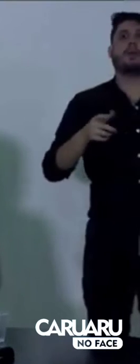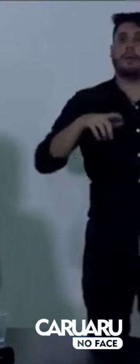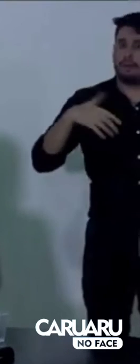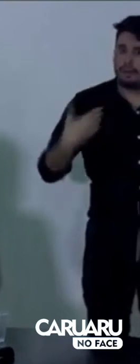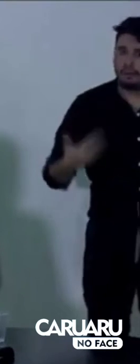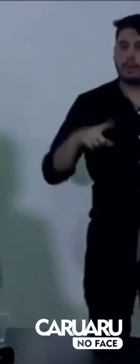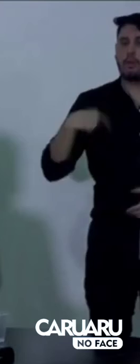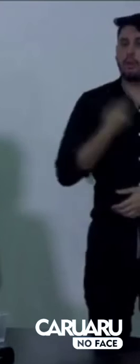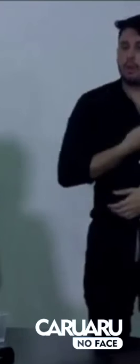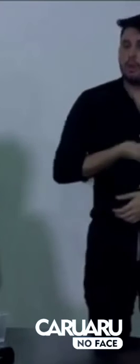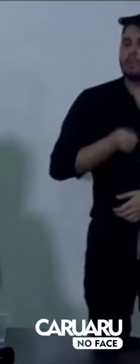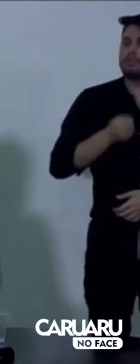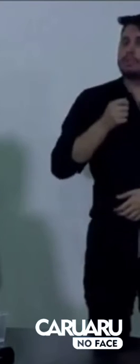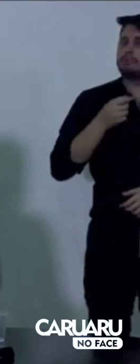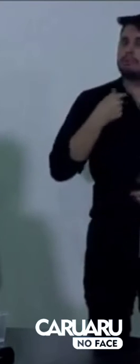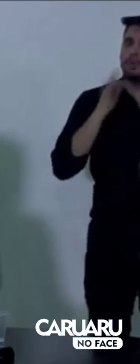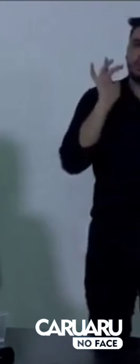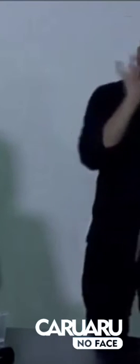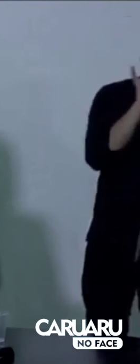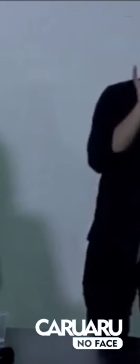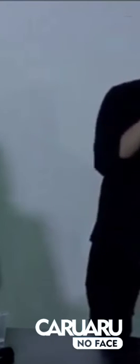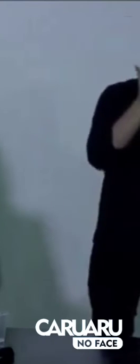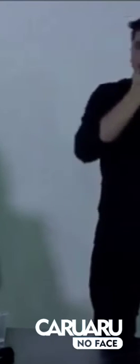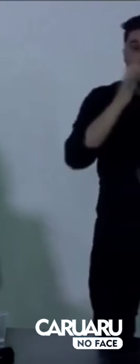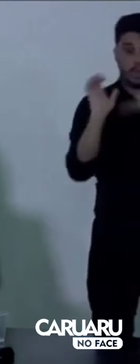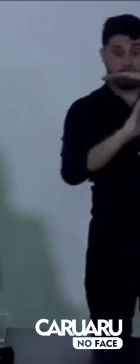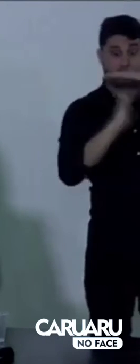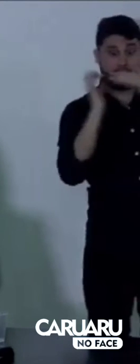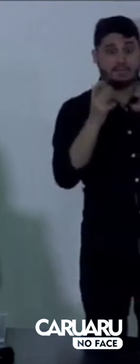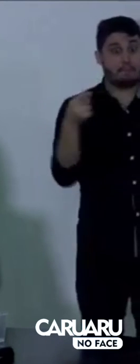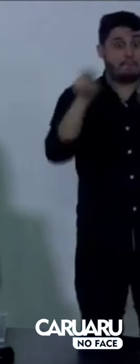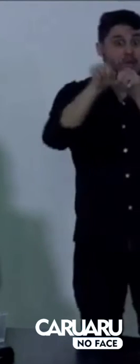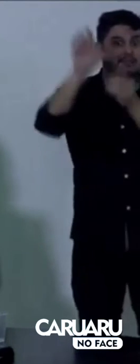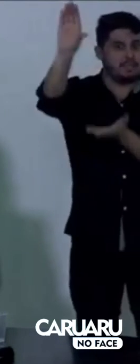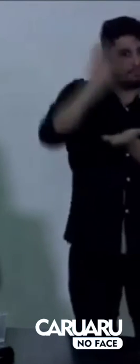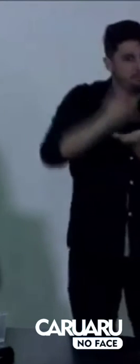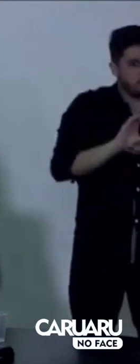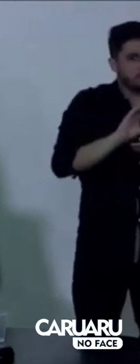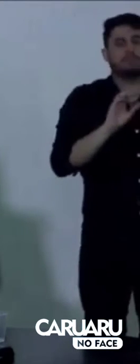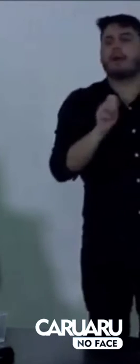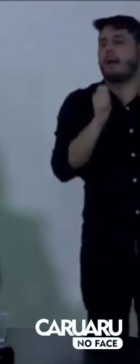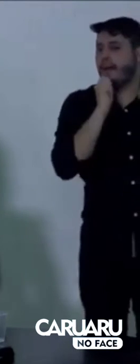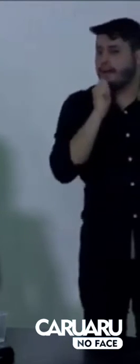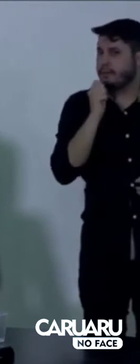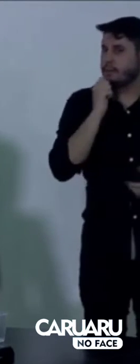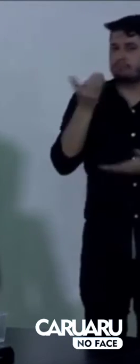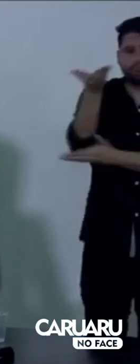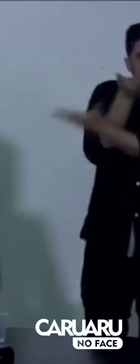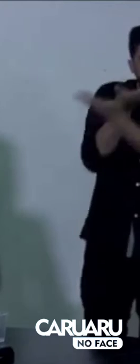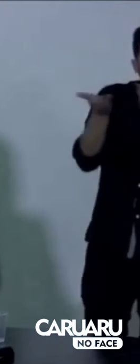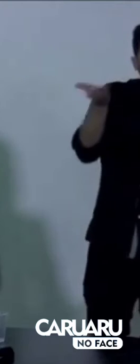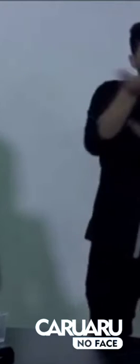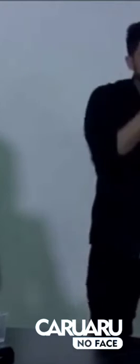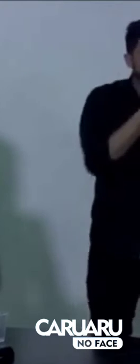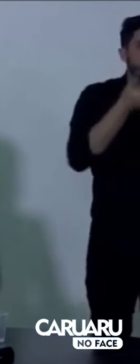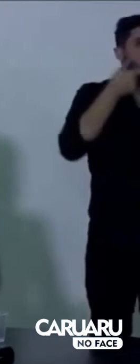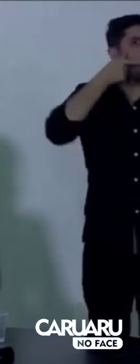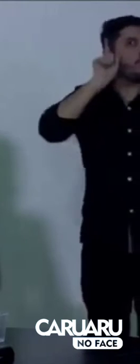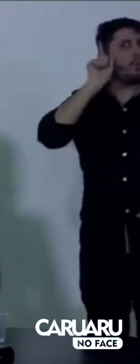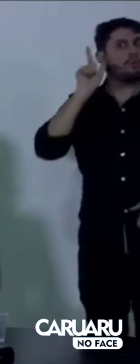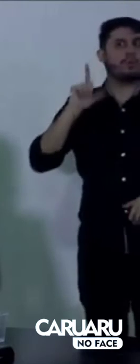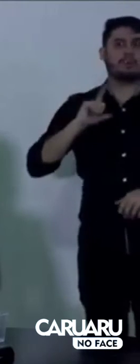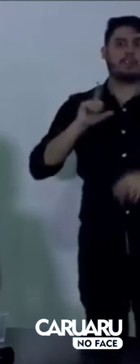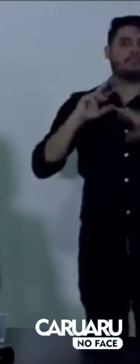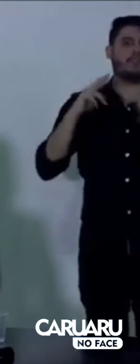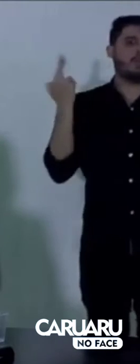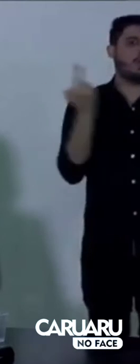com os patrocinadores da Prefeitura de Caruaru. E isso está sendo feito. Ainda ontem tivemos reunião